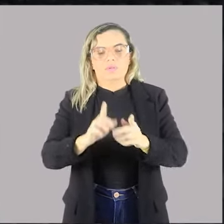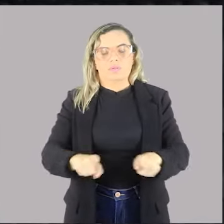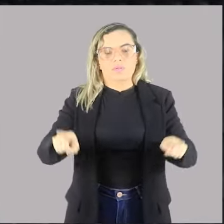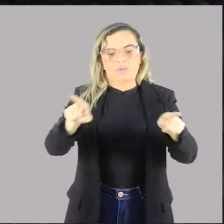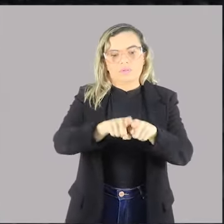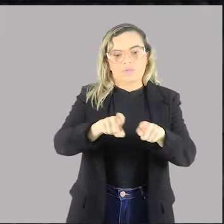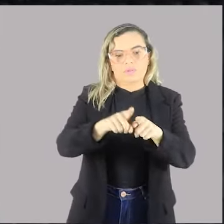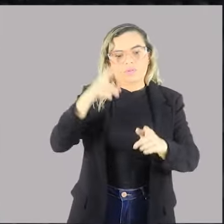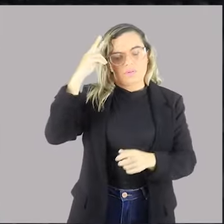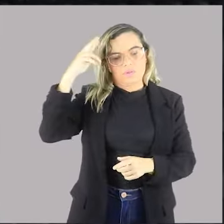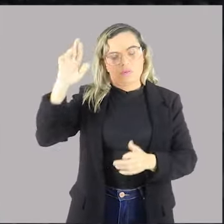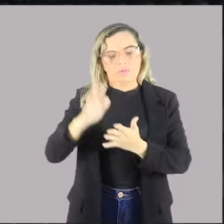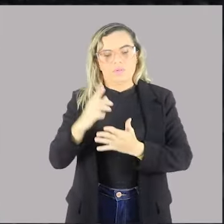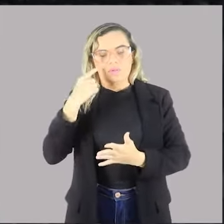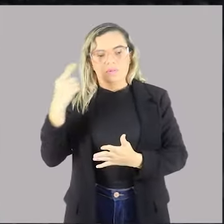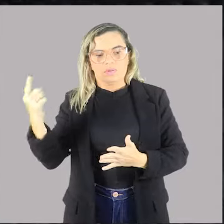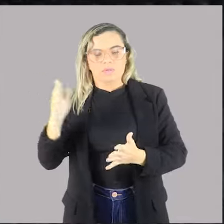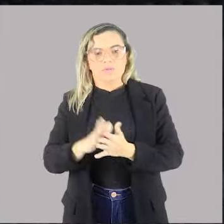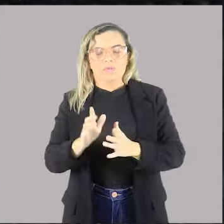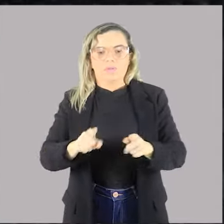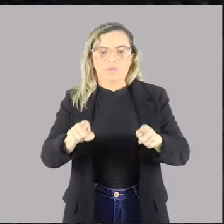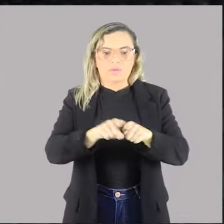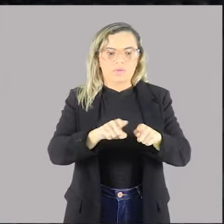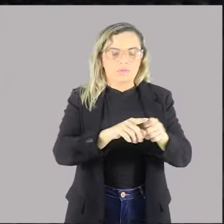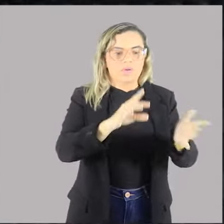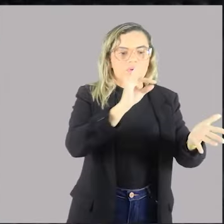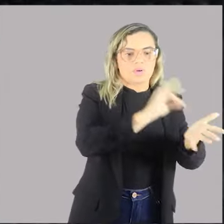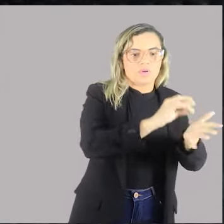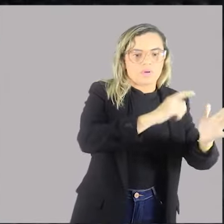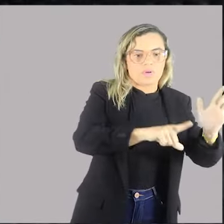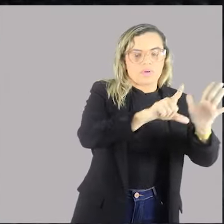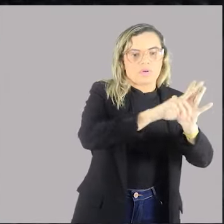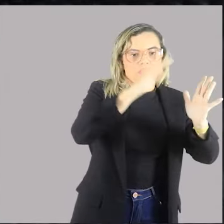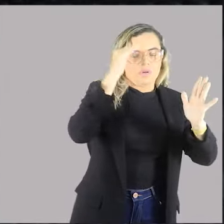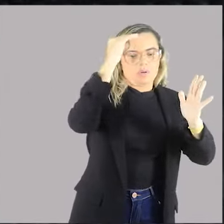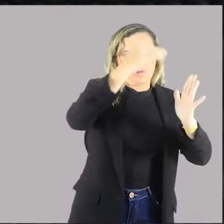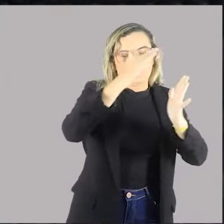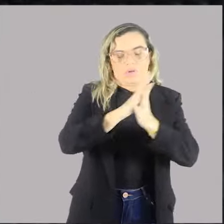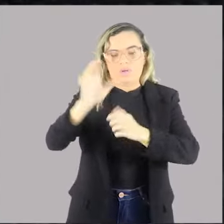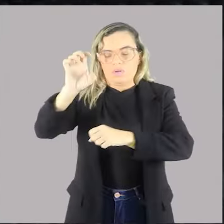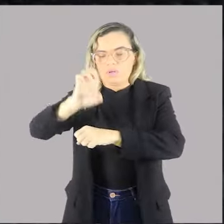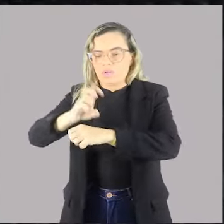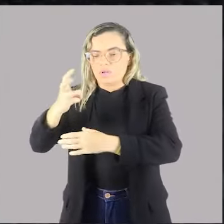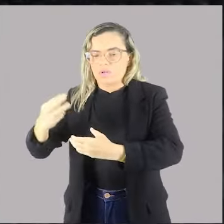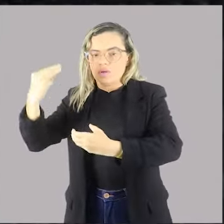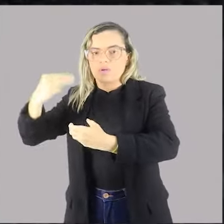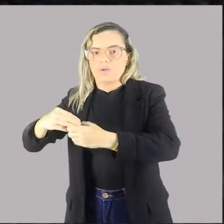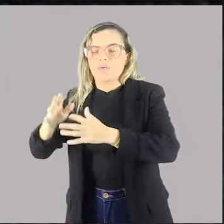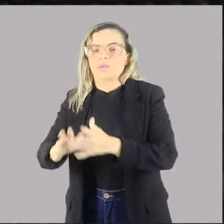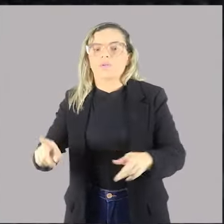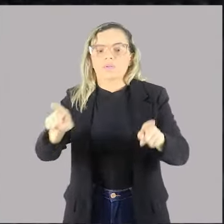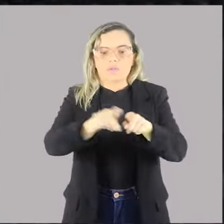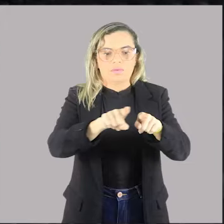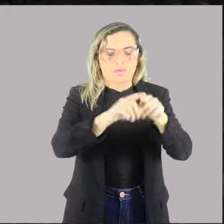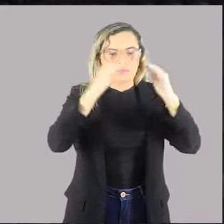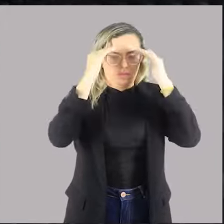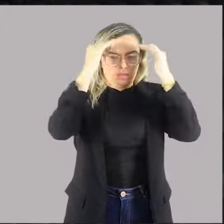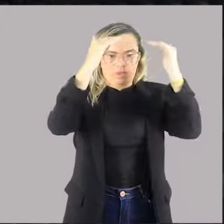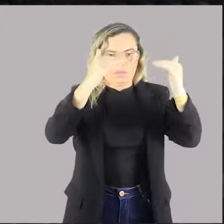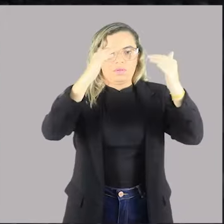Ou seja, o que vale aqui também vale para níveis de Estado e nível de Município, ok?